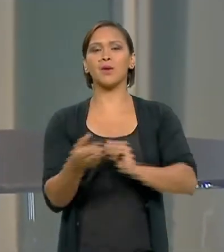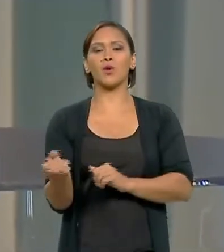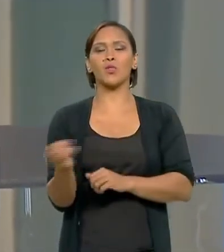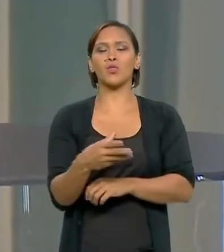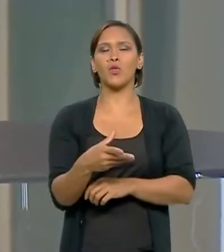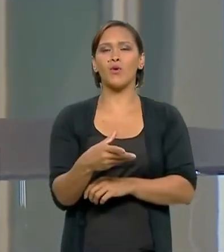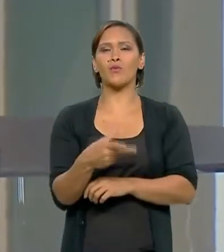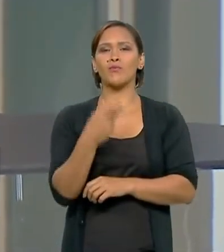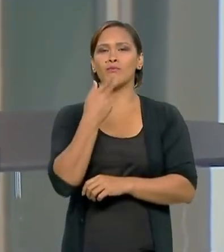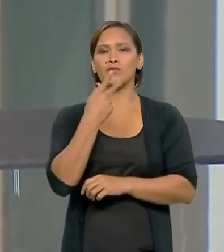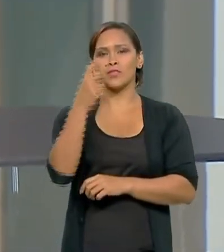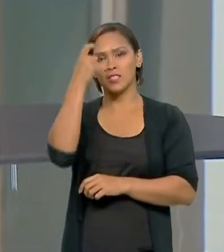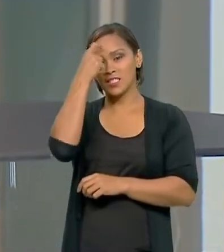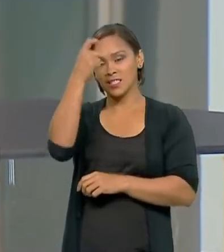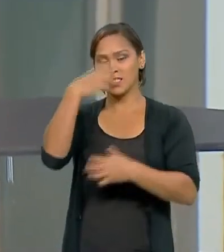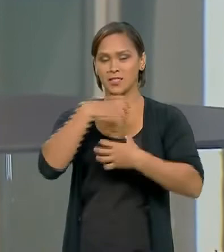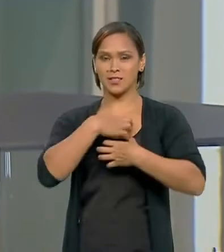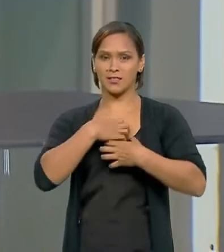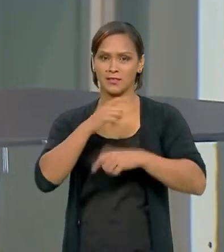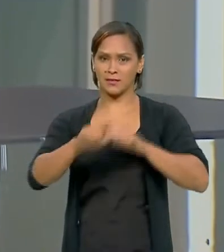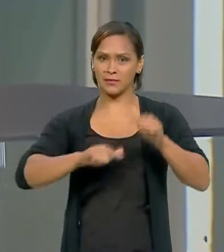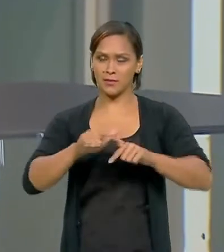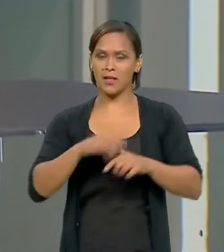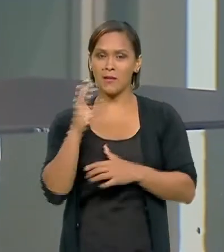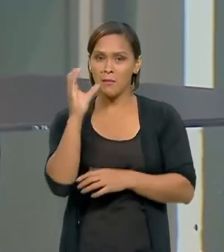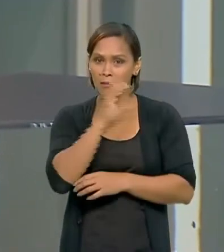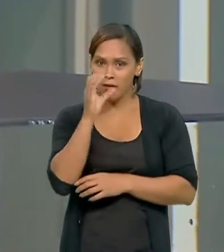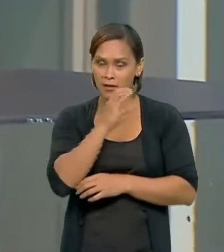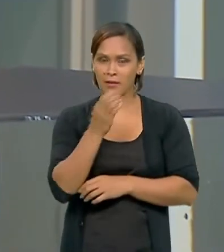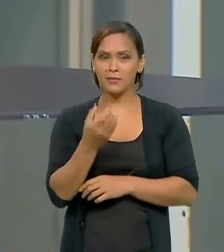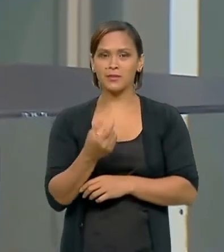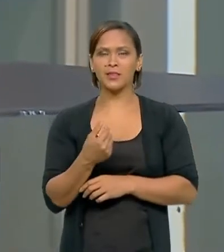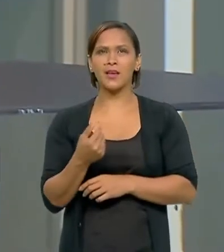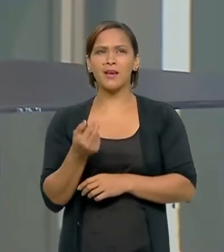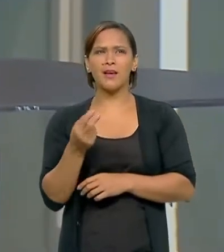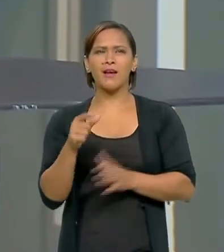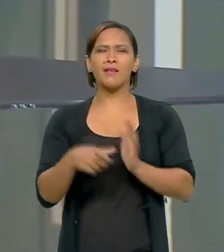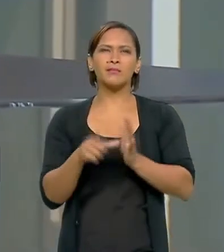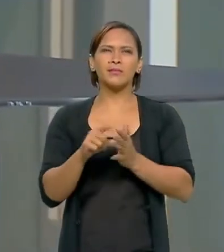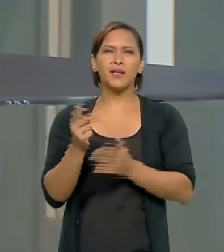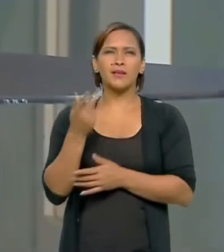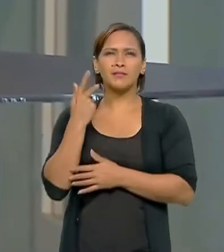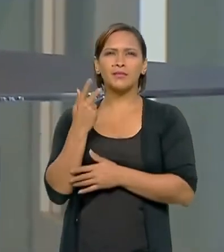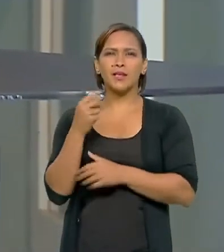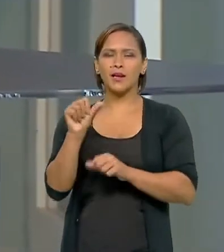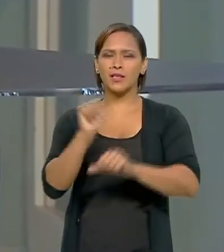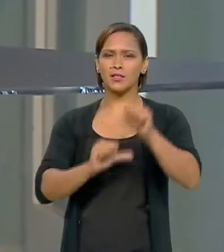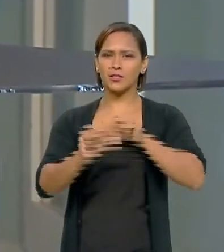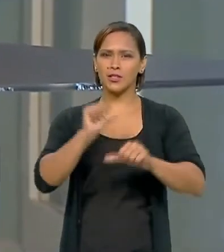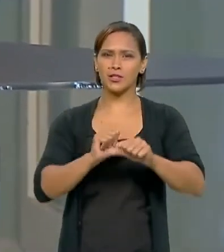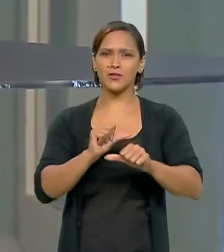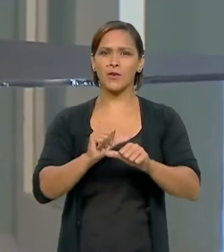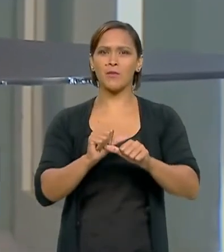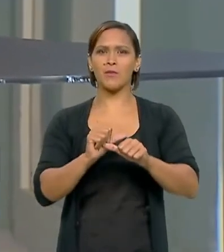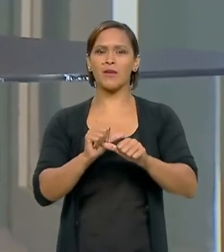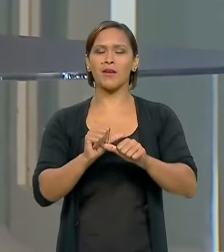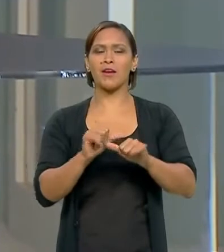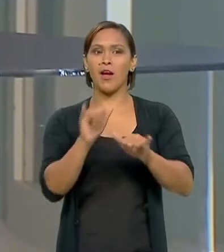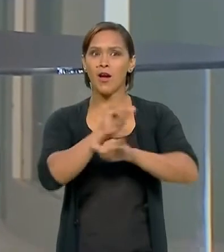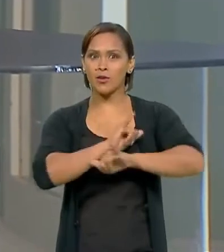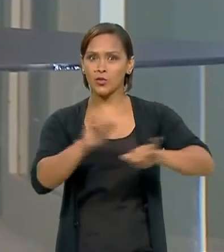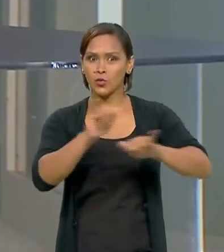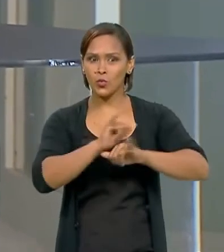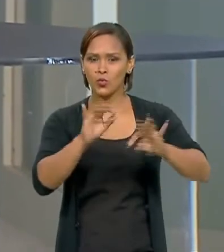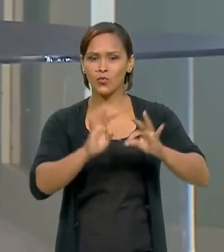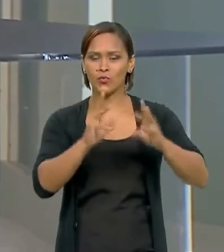conceito da inteligência muito mais rápido antigamente nós tínhamos um conceito de transformar o informe em informação a